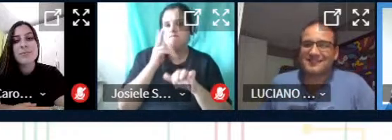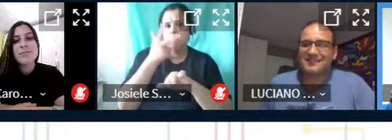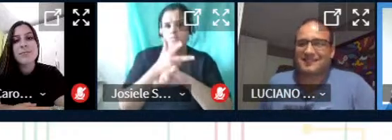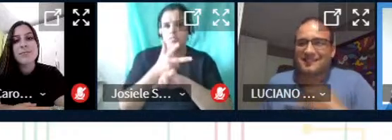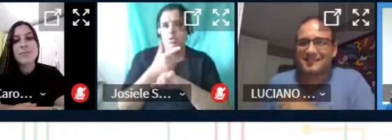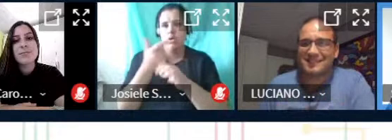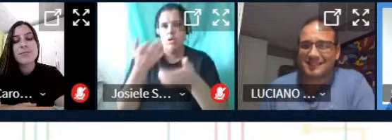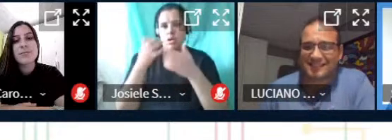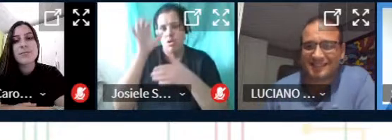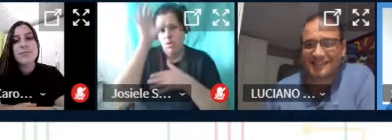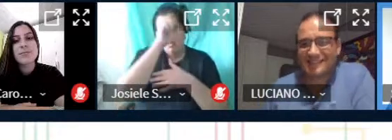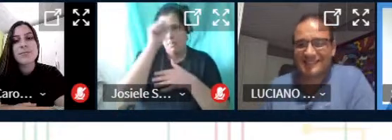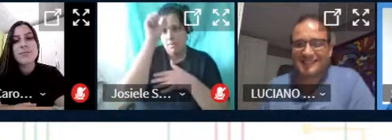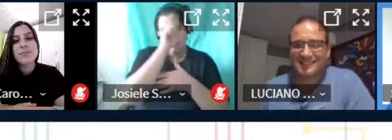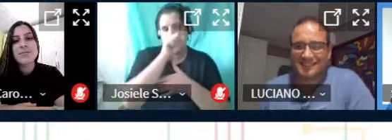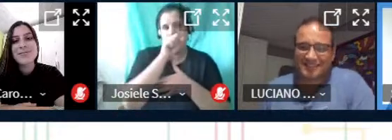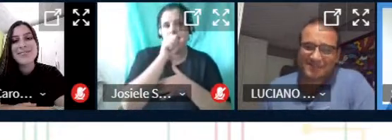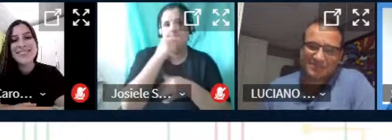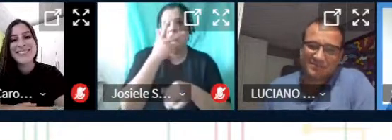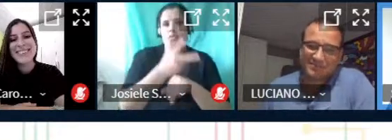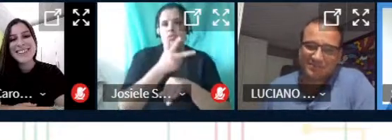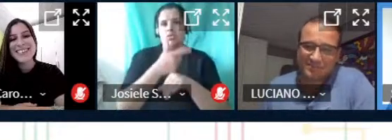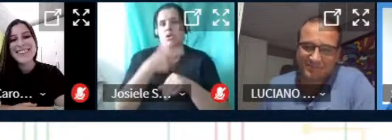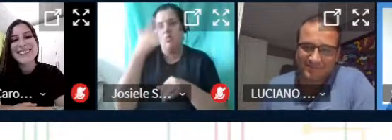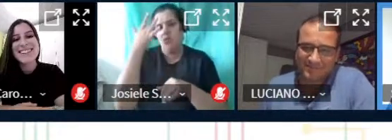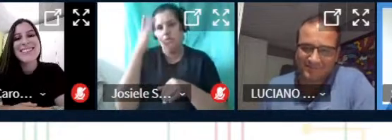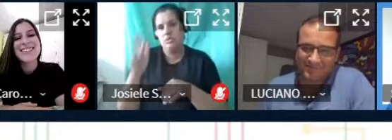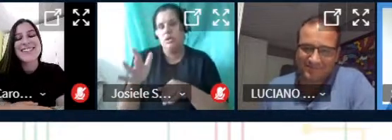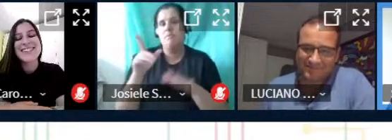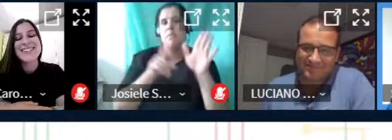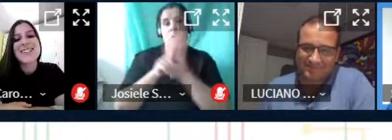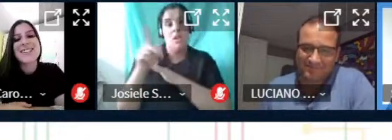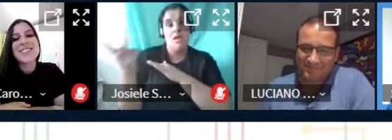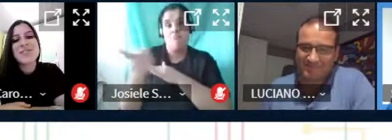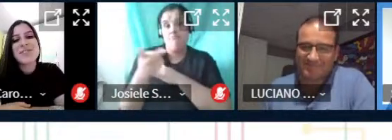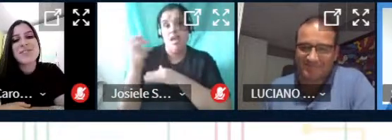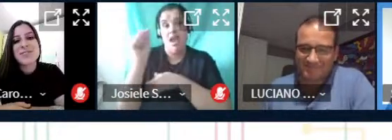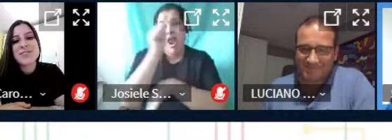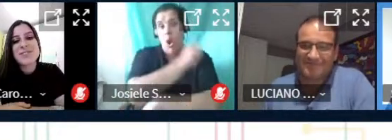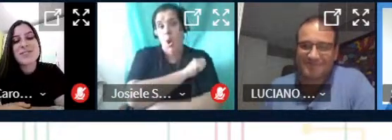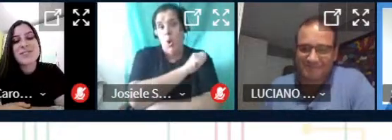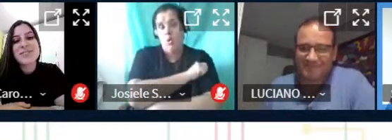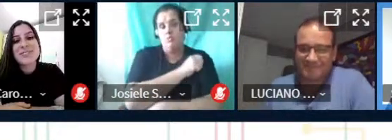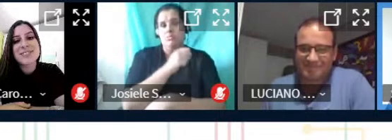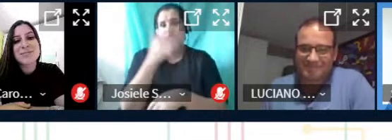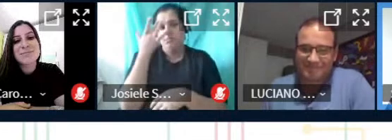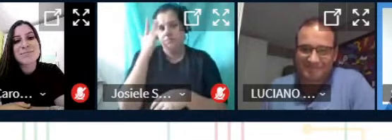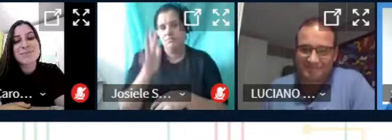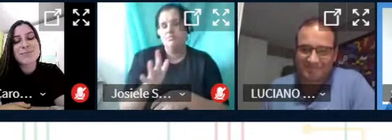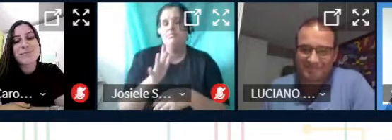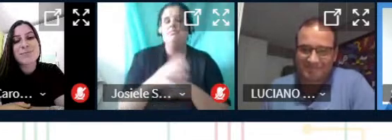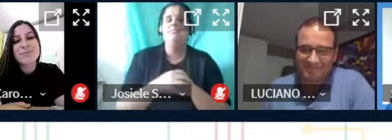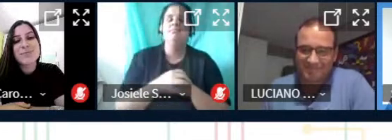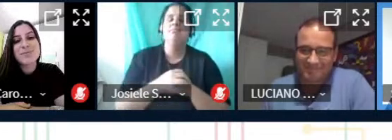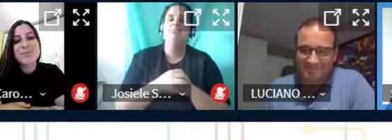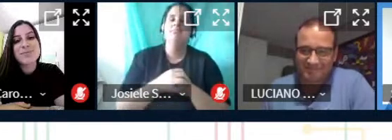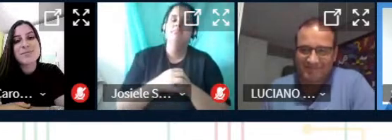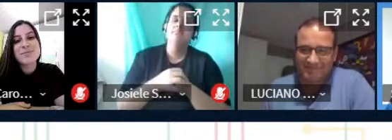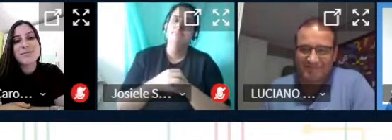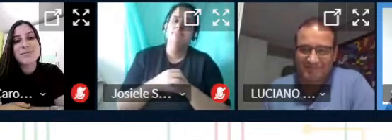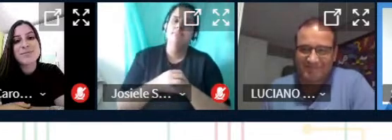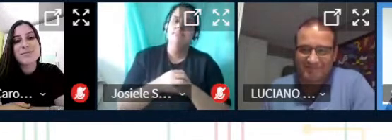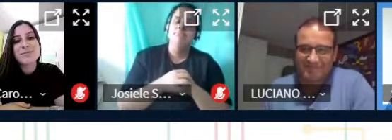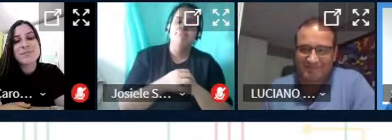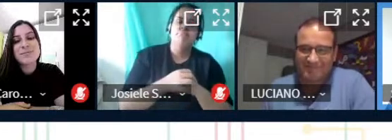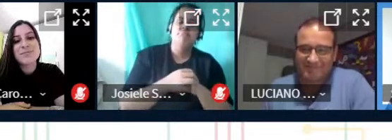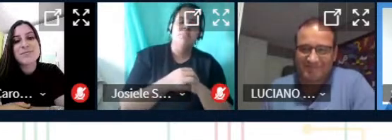aprender eu quero aprender junto contigo também tá porque eu não sei tem que perguntar pra eles não faço a mínima ideia eu usei o desafio e quando